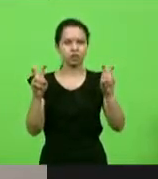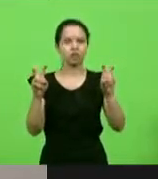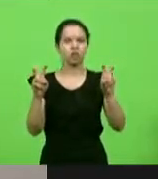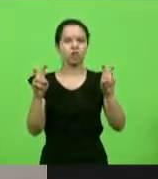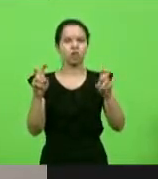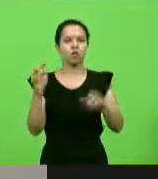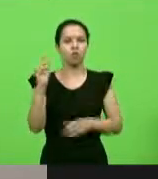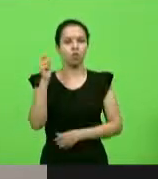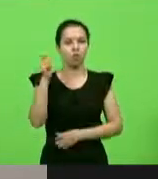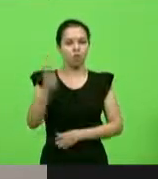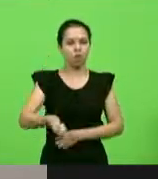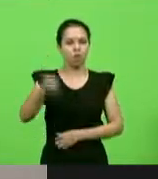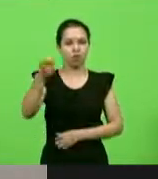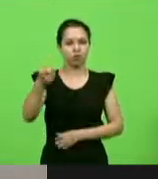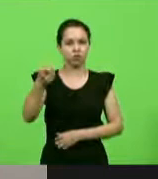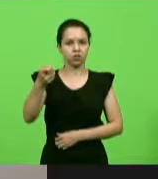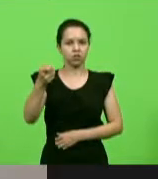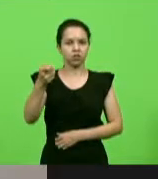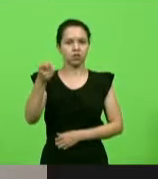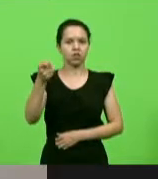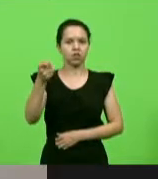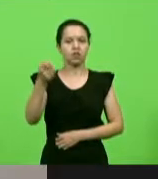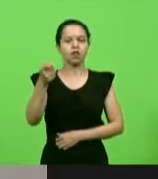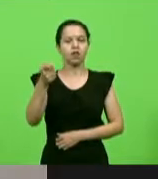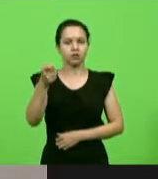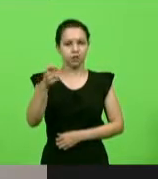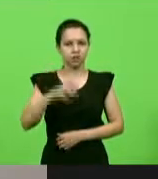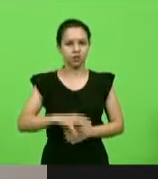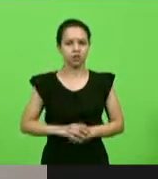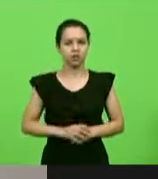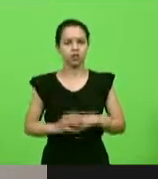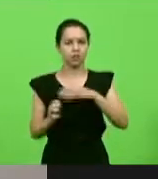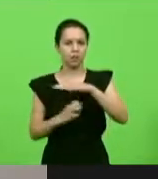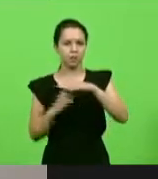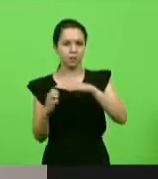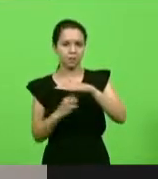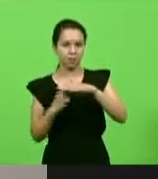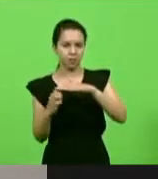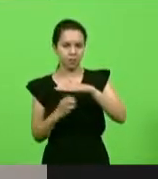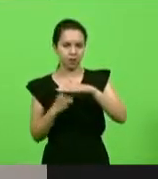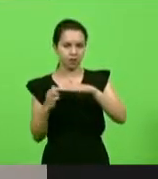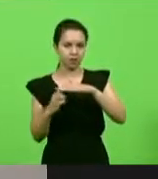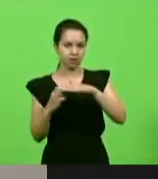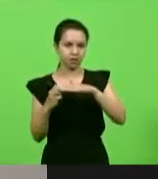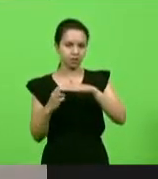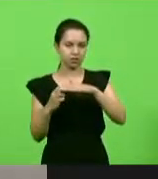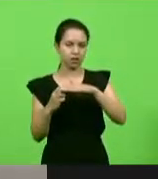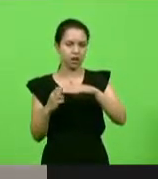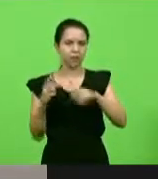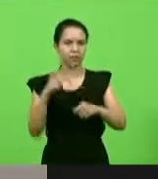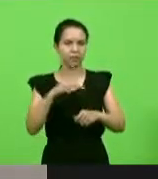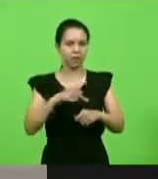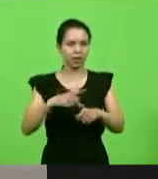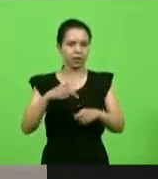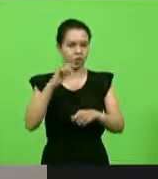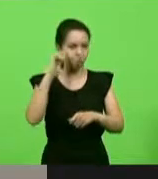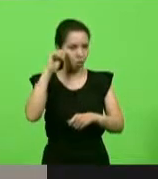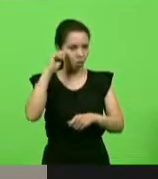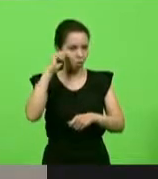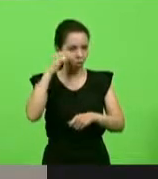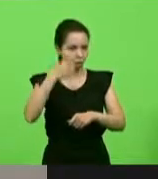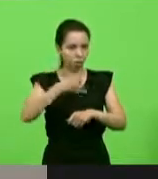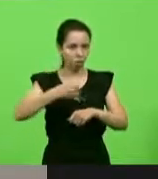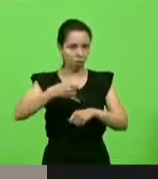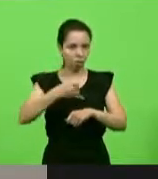leilão da Petrobras, do petróleo e do gás. Então, é em torno disto